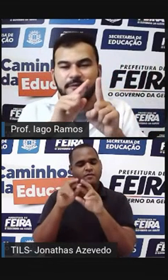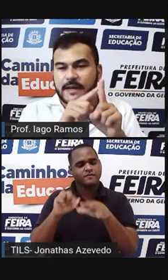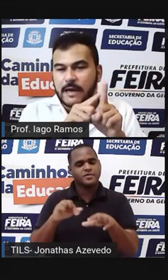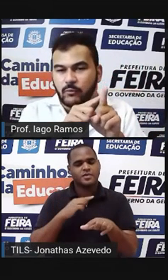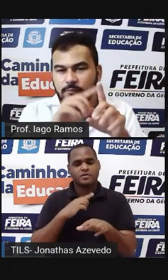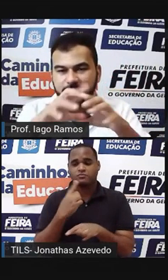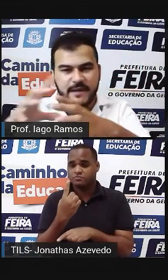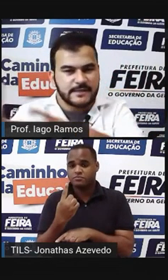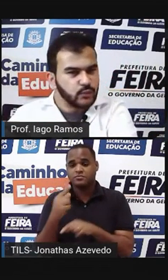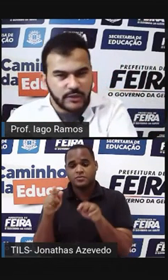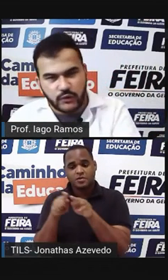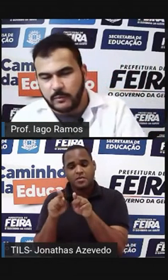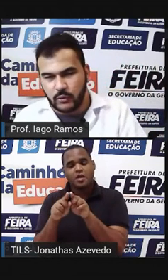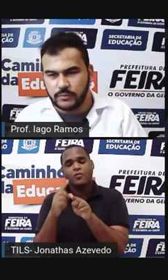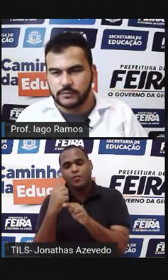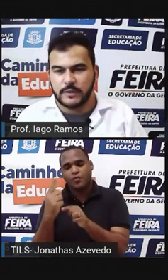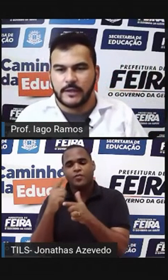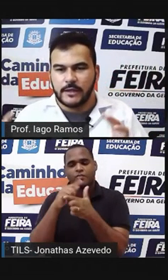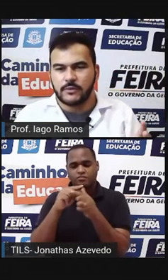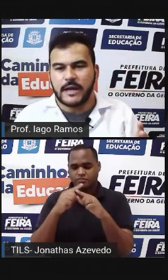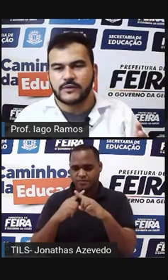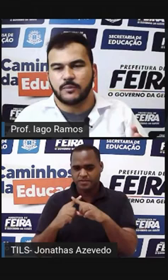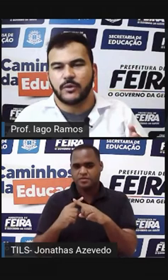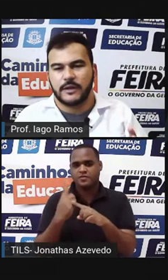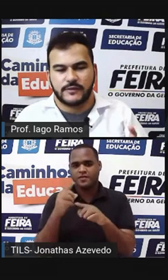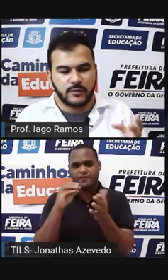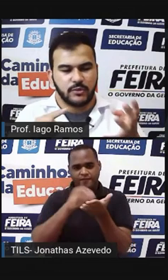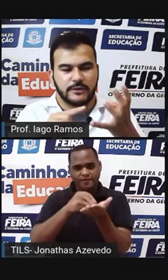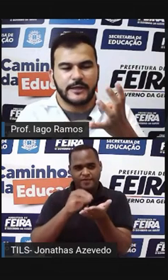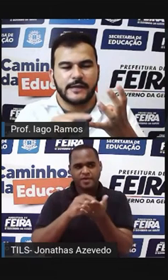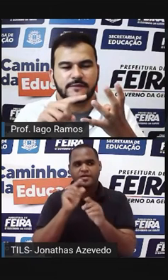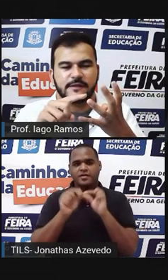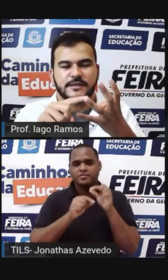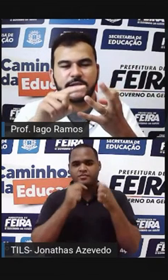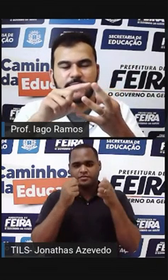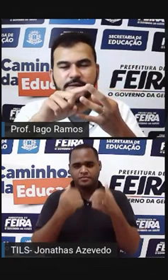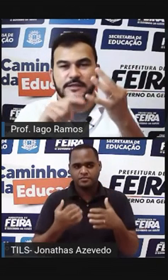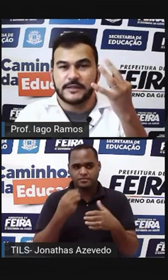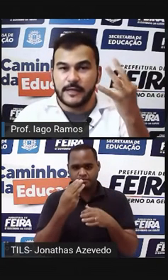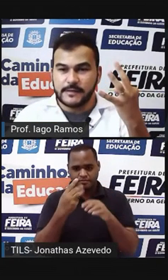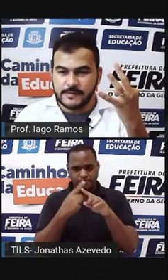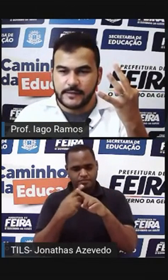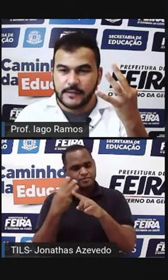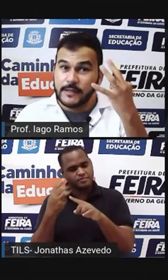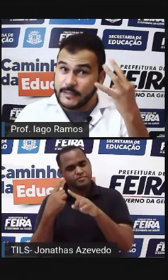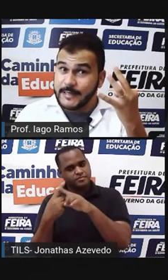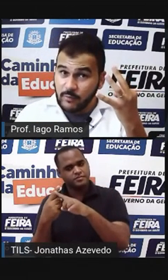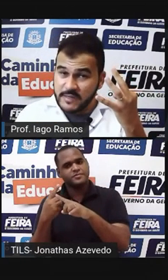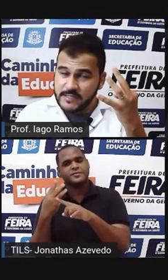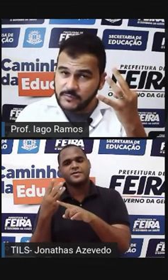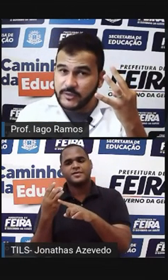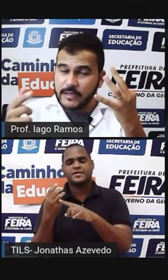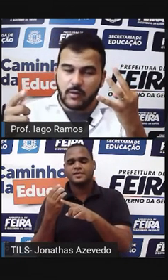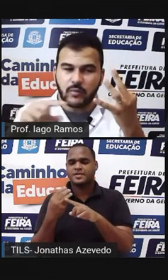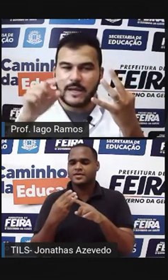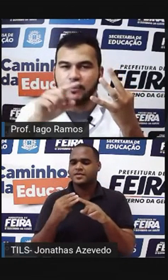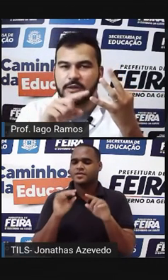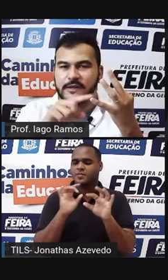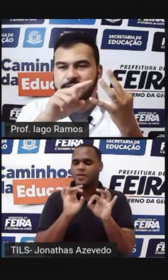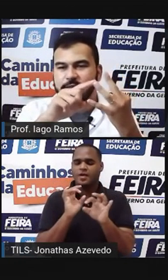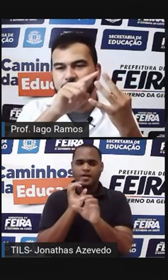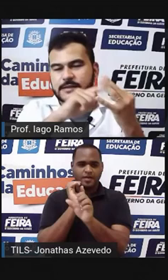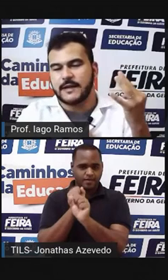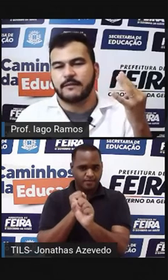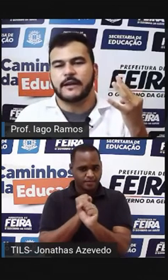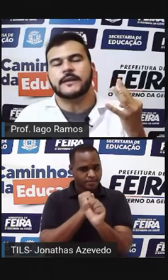Fica 1 vezes o que sobrou E o que é que sobrou ali? Sobrou 3 vezes 3 vezes 3 Que é o mesmo que calcular